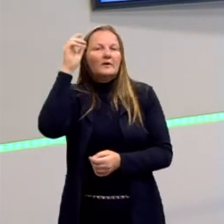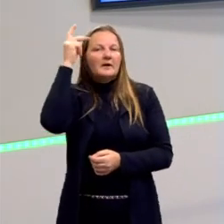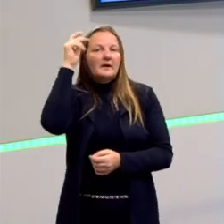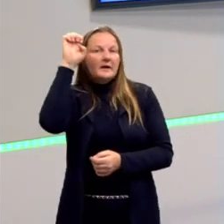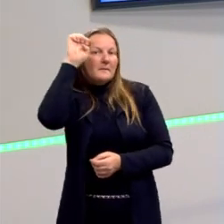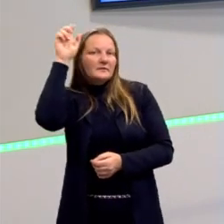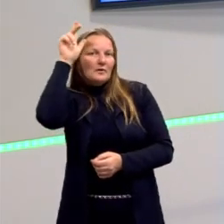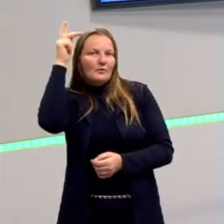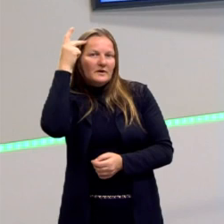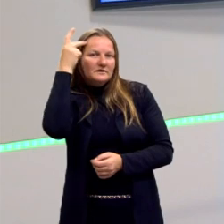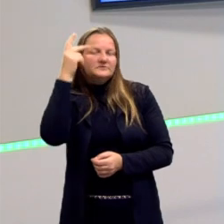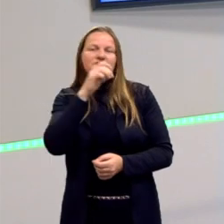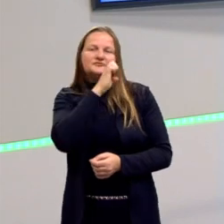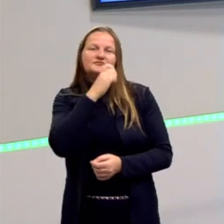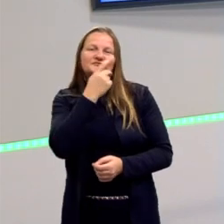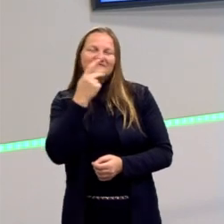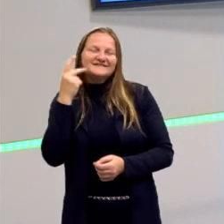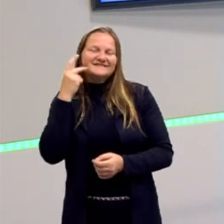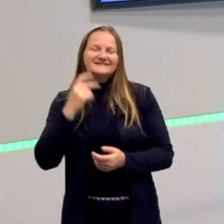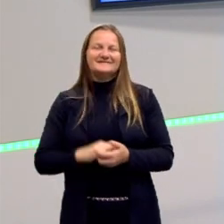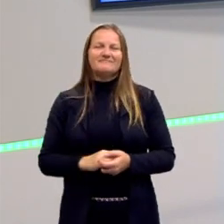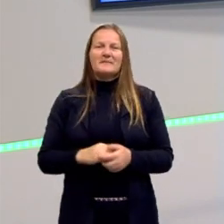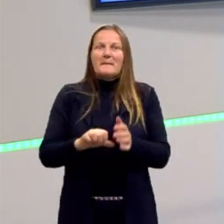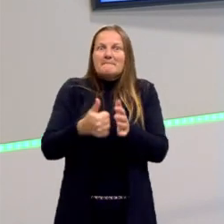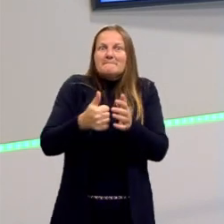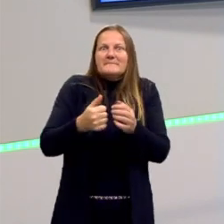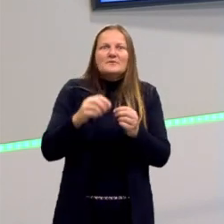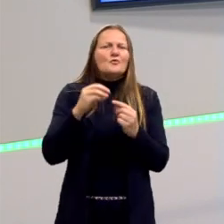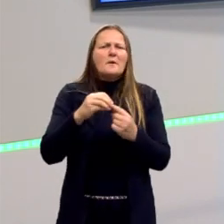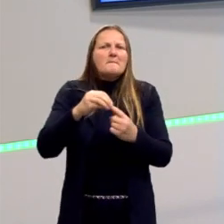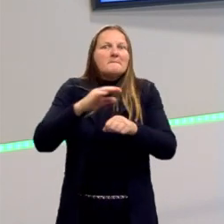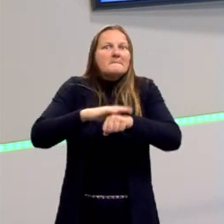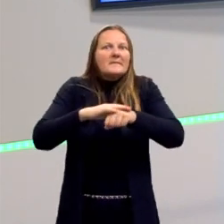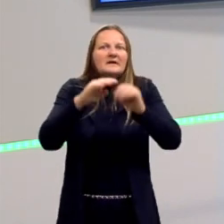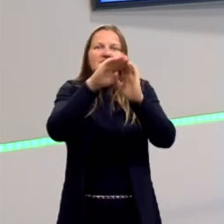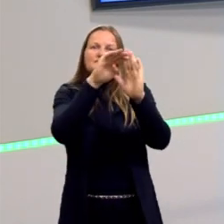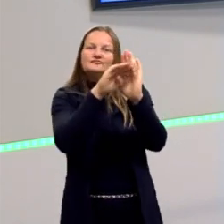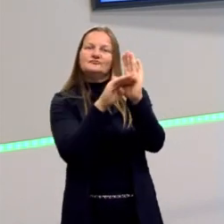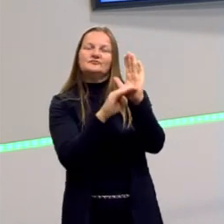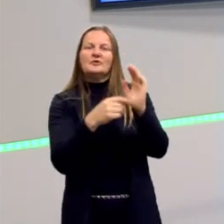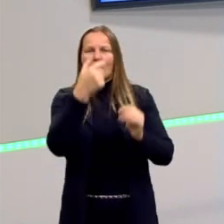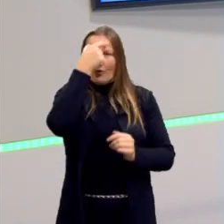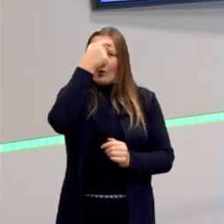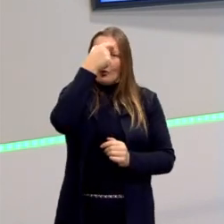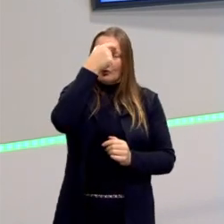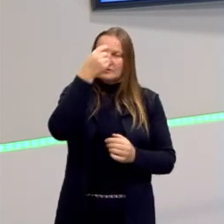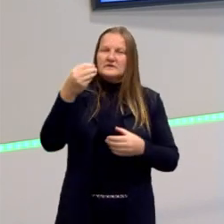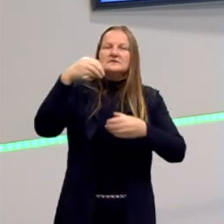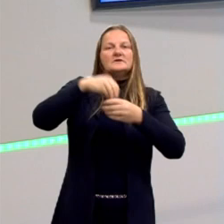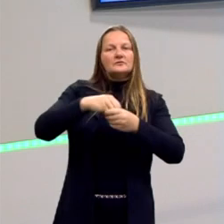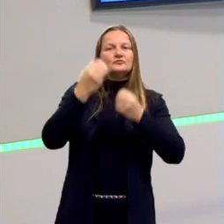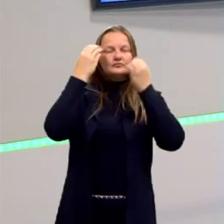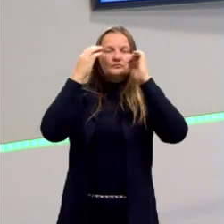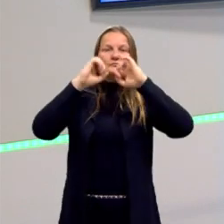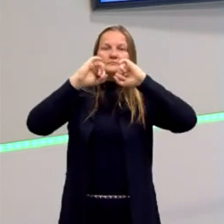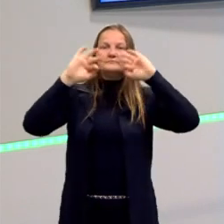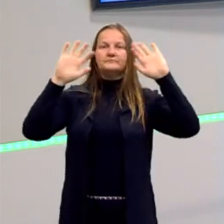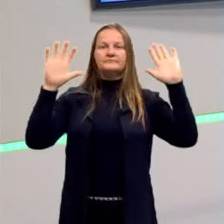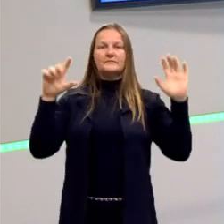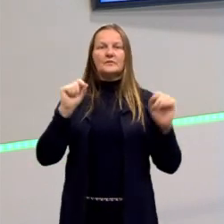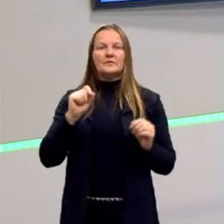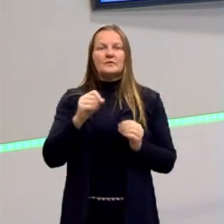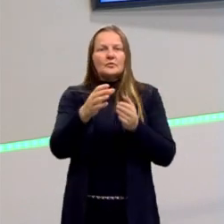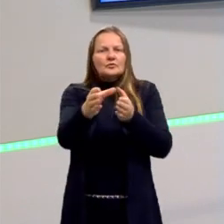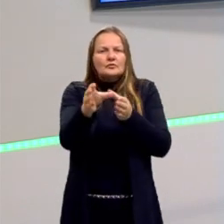as nossas categorias, a priori que nós temos, nossa consciência para o entendimento do que nós